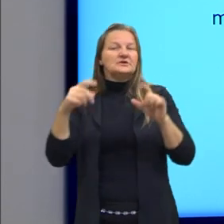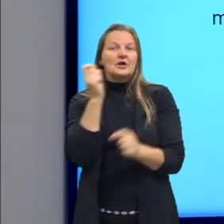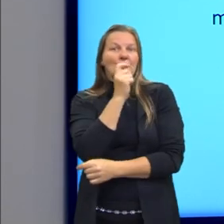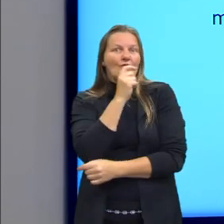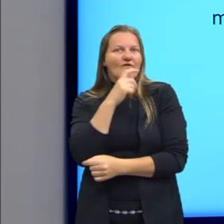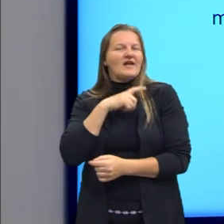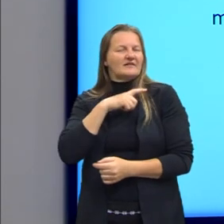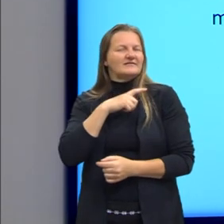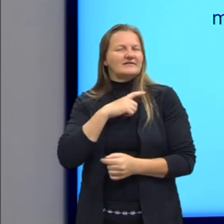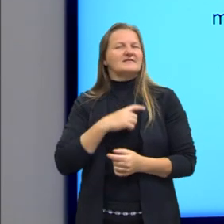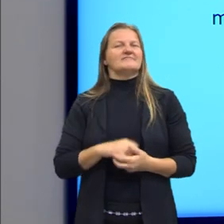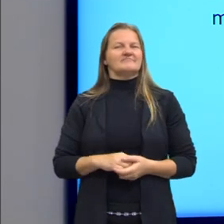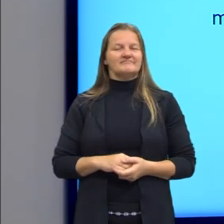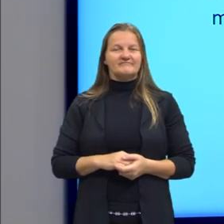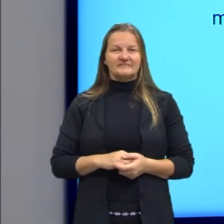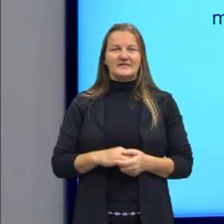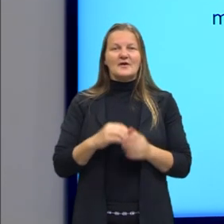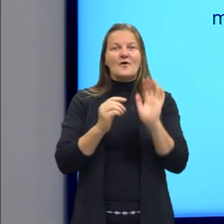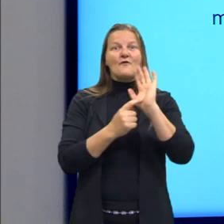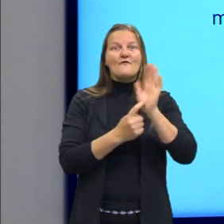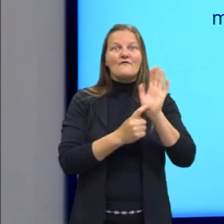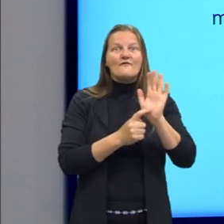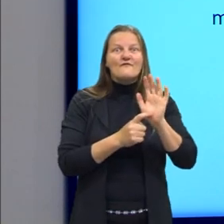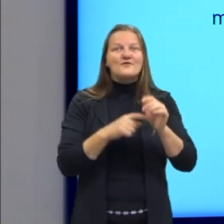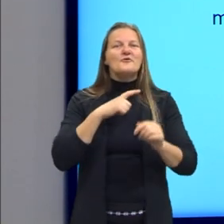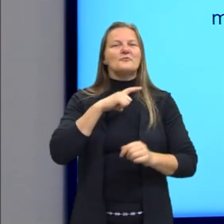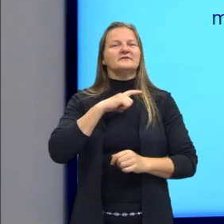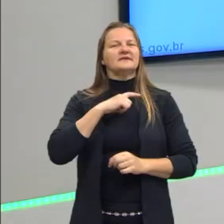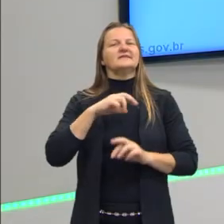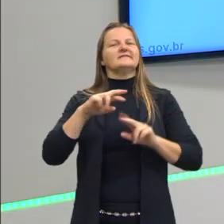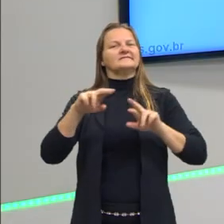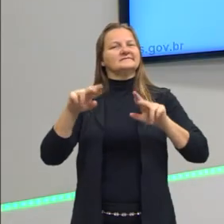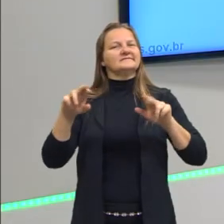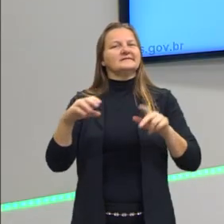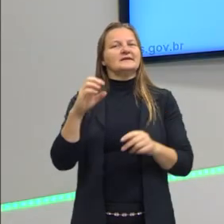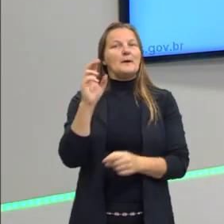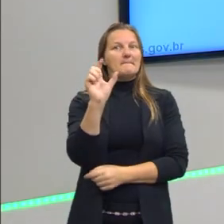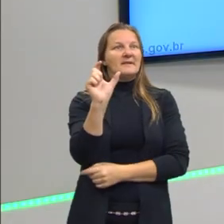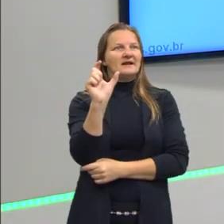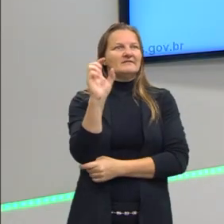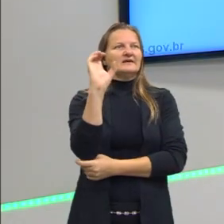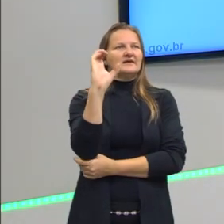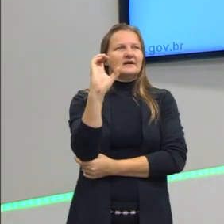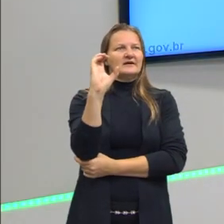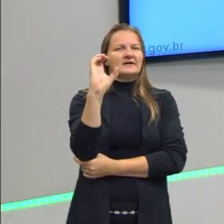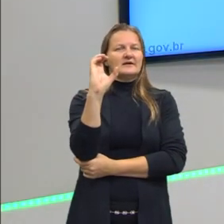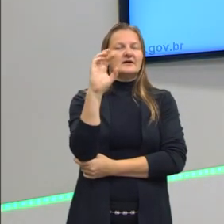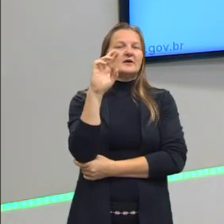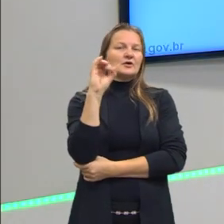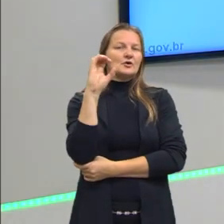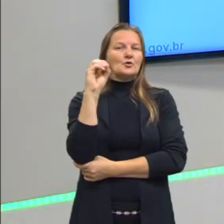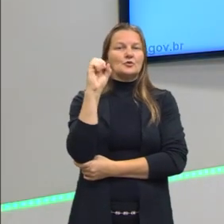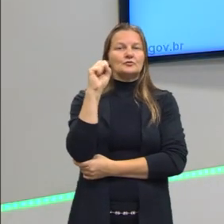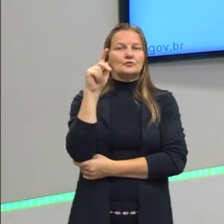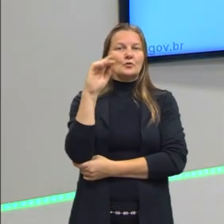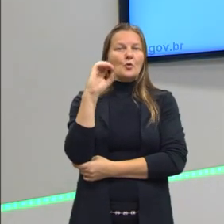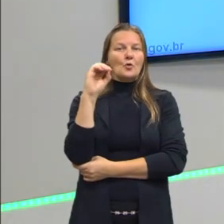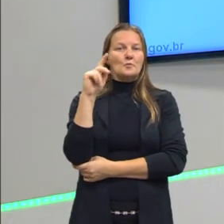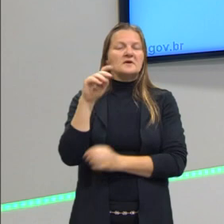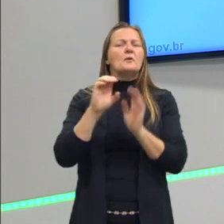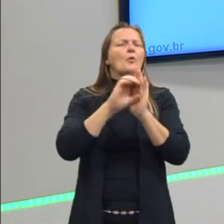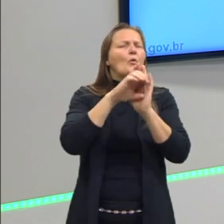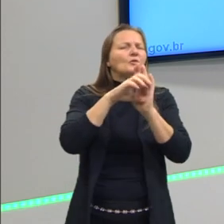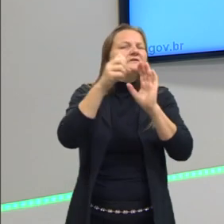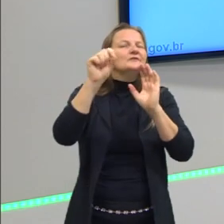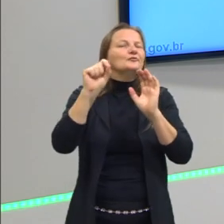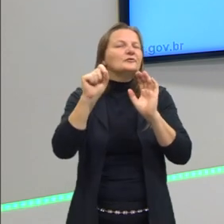falam sobre isso. Os filmes de ficção científica falam dessa propriedade de crioscopia, só que não trata o conceito em